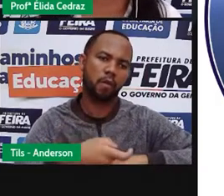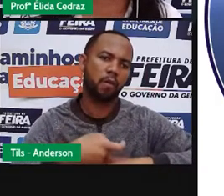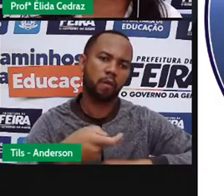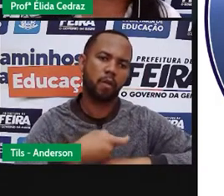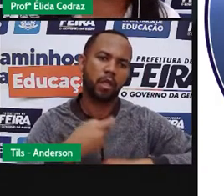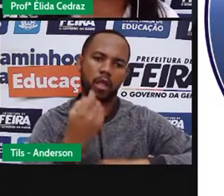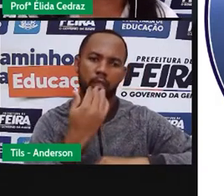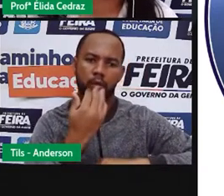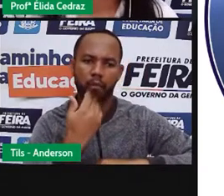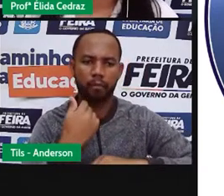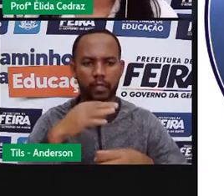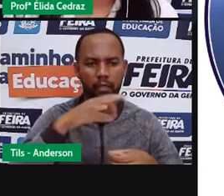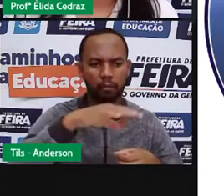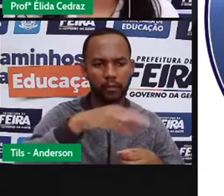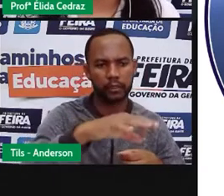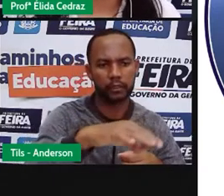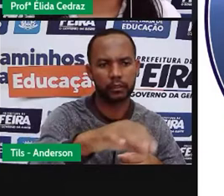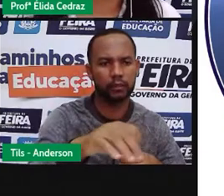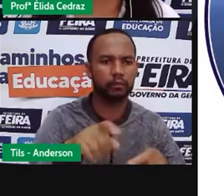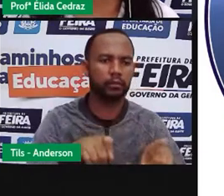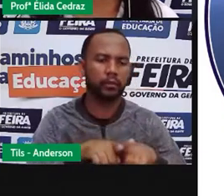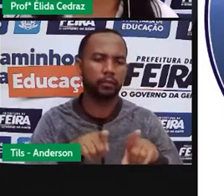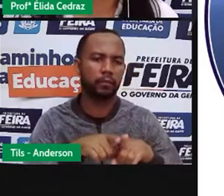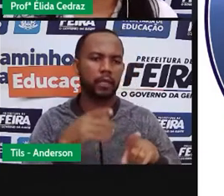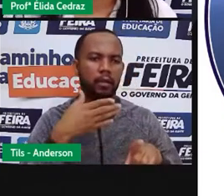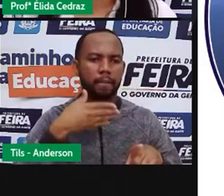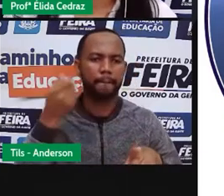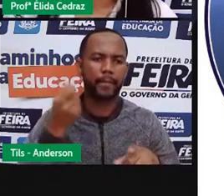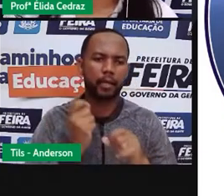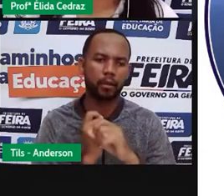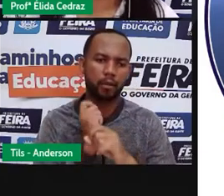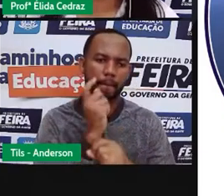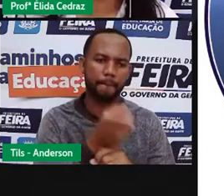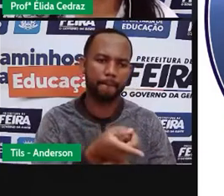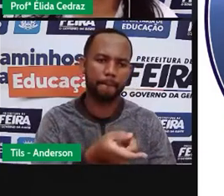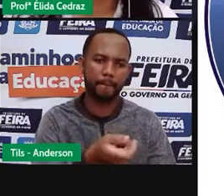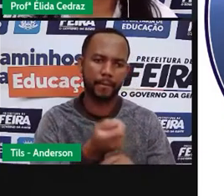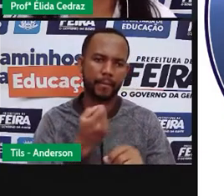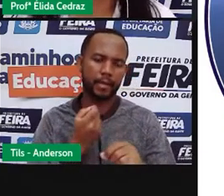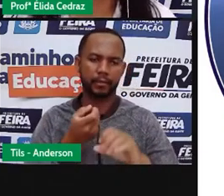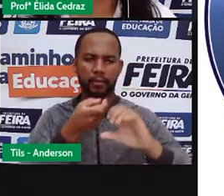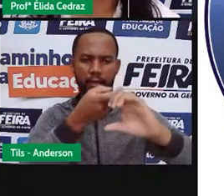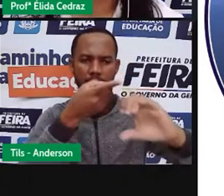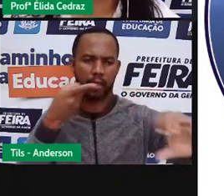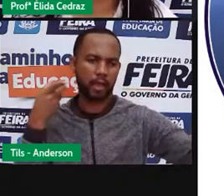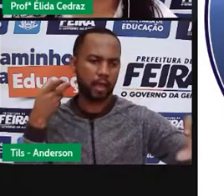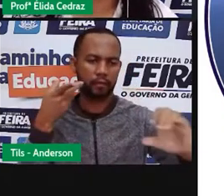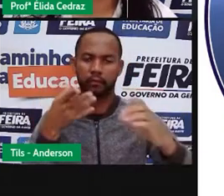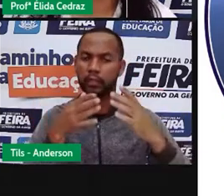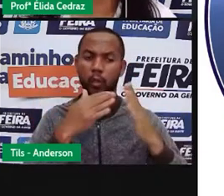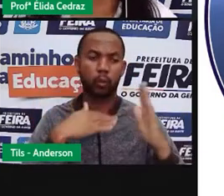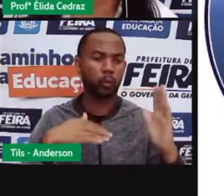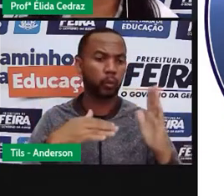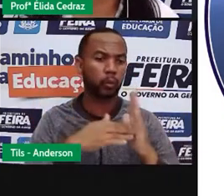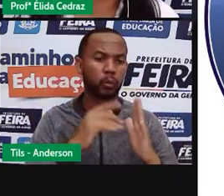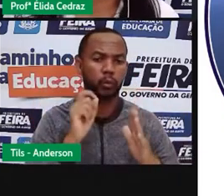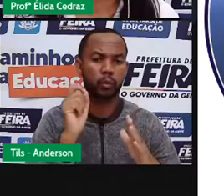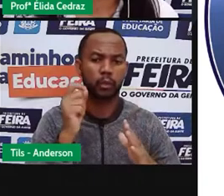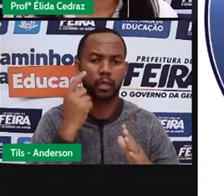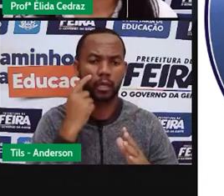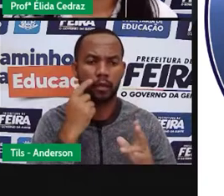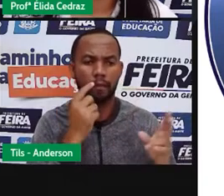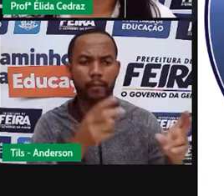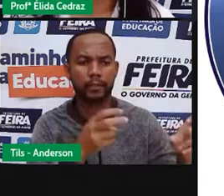para plantio, o melhor época de pesca, a melhor época de caça, tudo a partir dessa